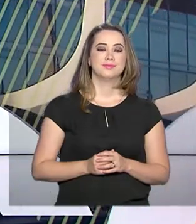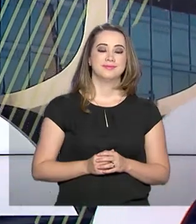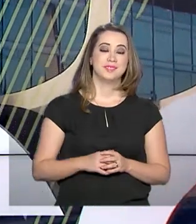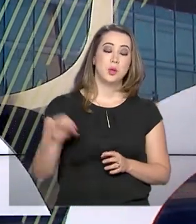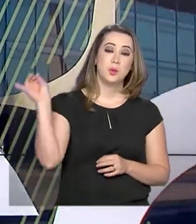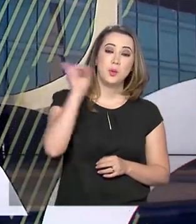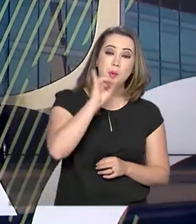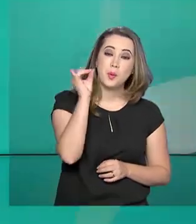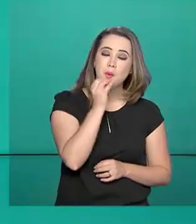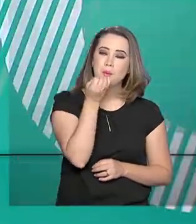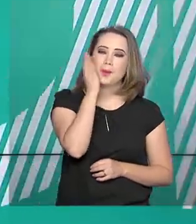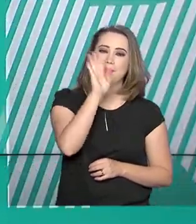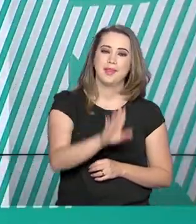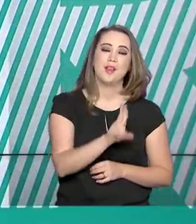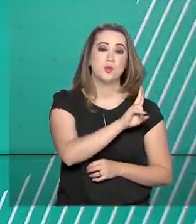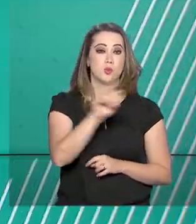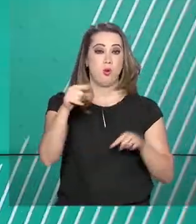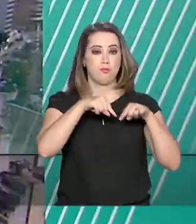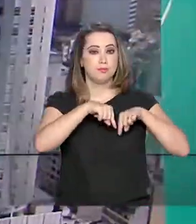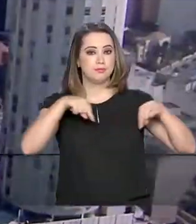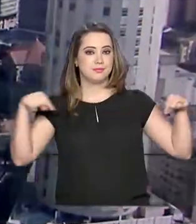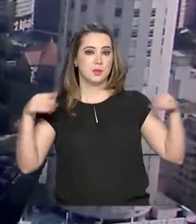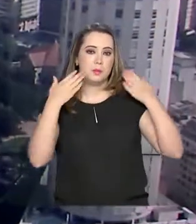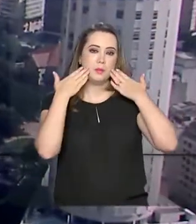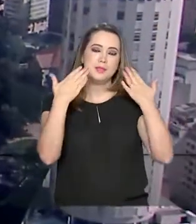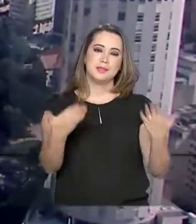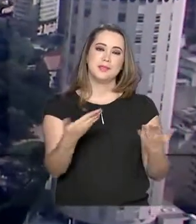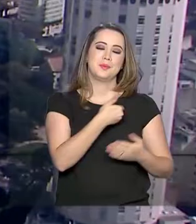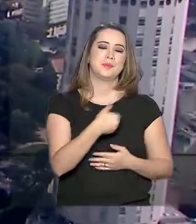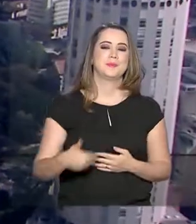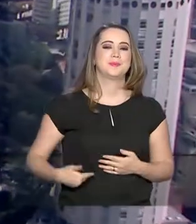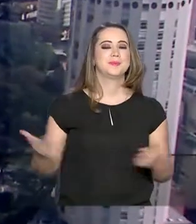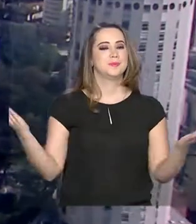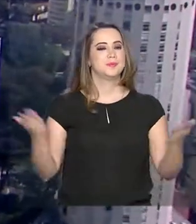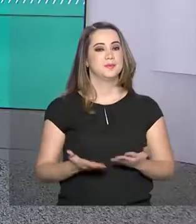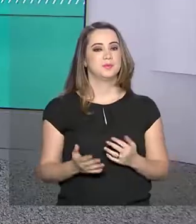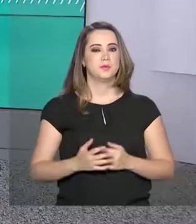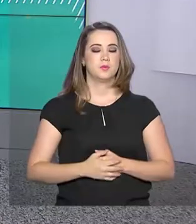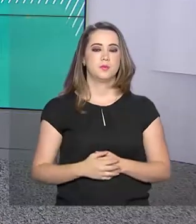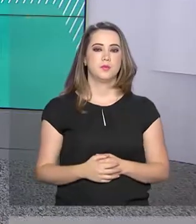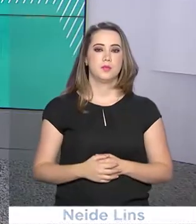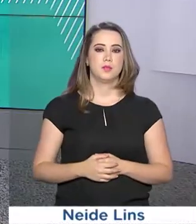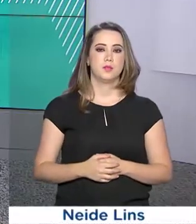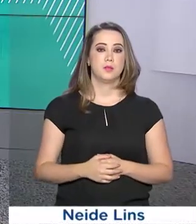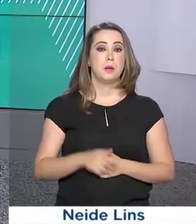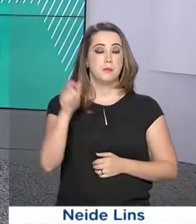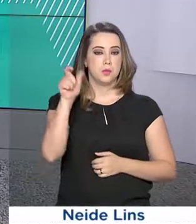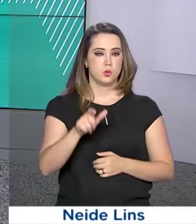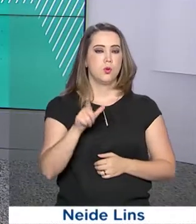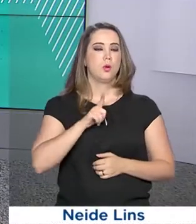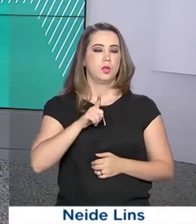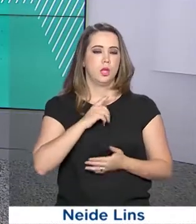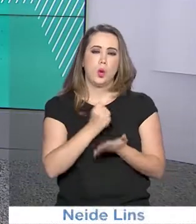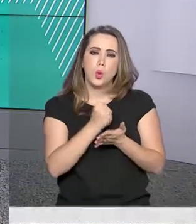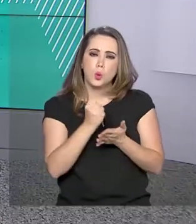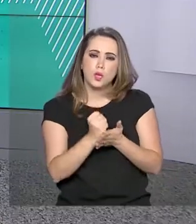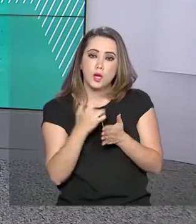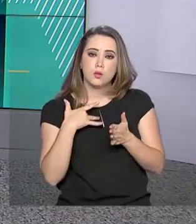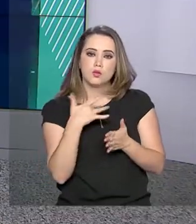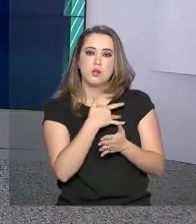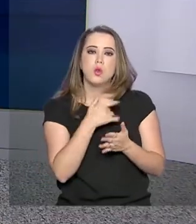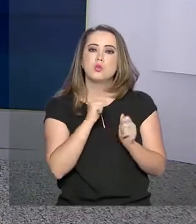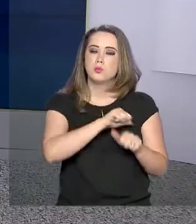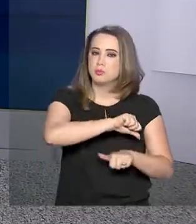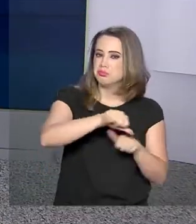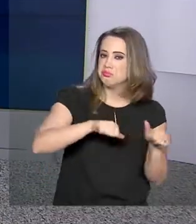Olá, boa tarde, eu sou Roberto Camargo e está no ar mais uma edição do Governo Agora. Quem tem plano de saúde vai poder trocar de